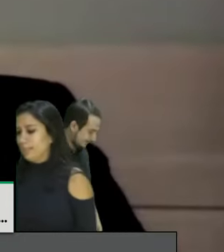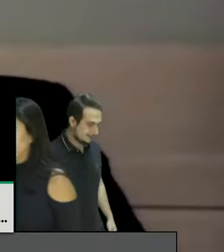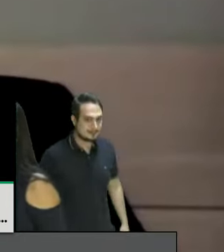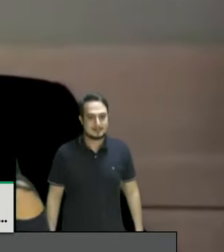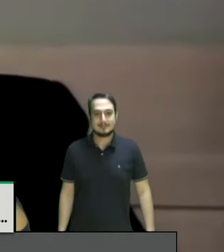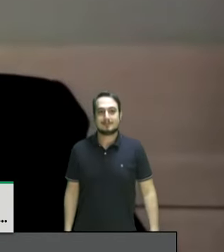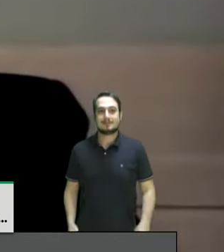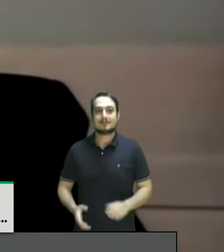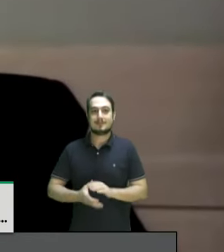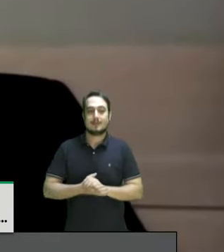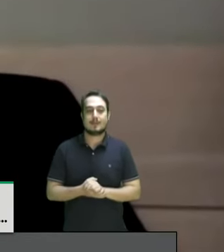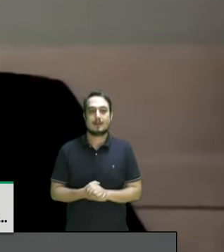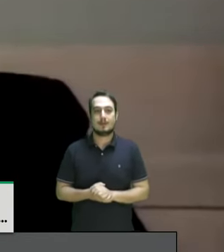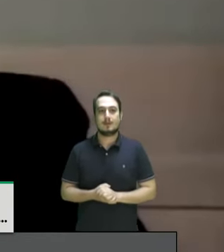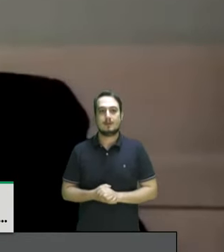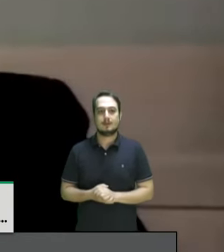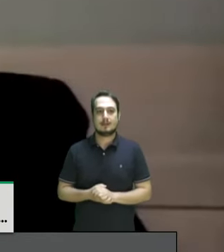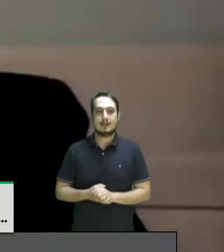senhor deputado.